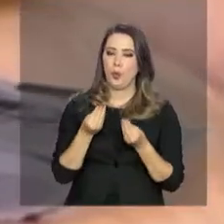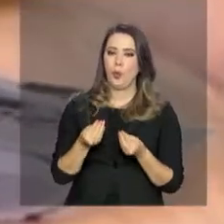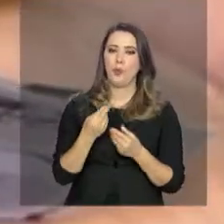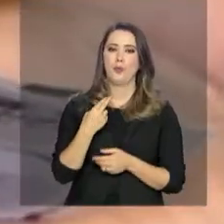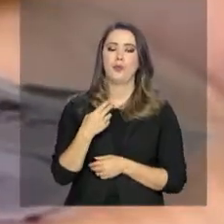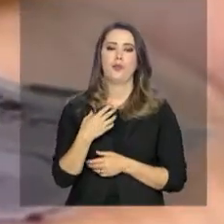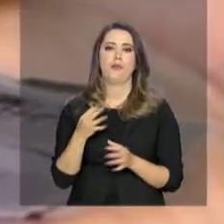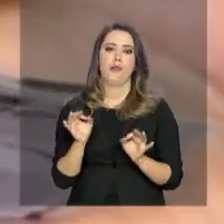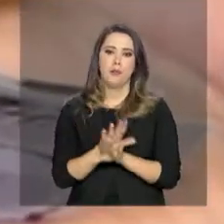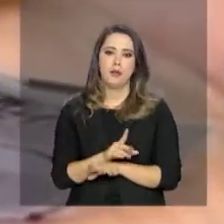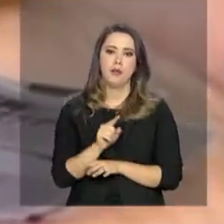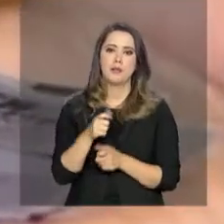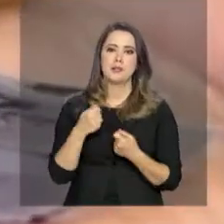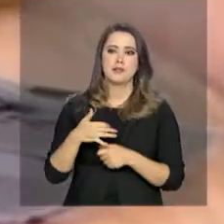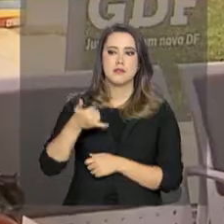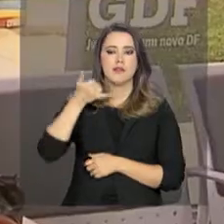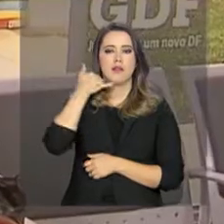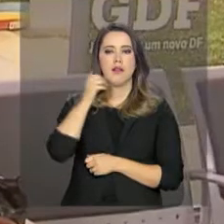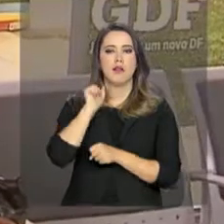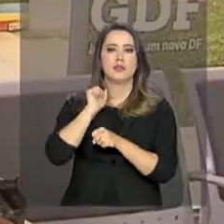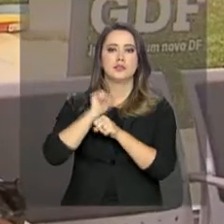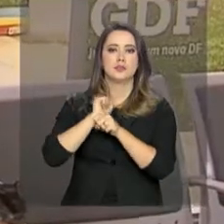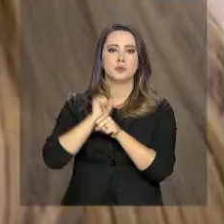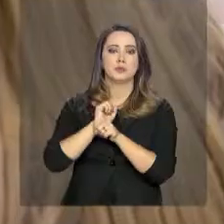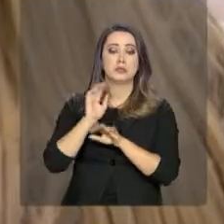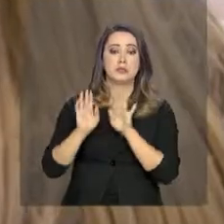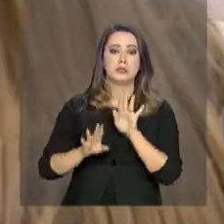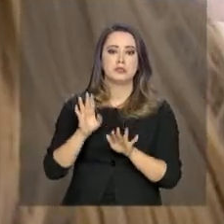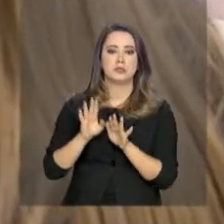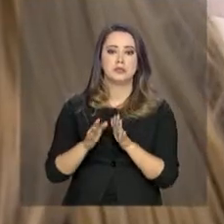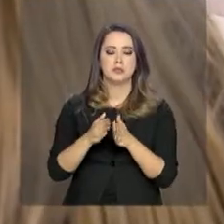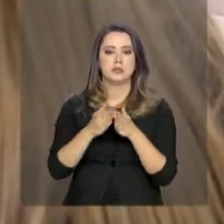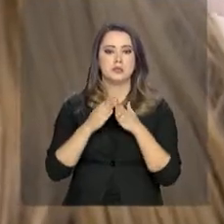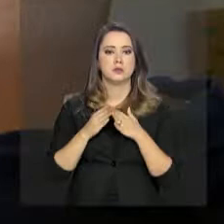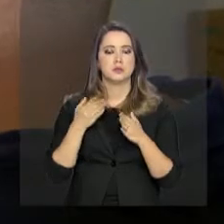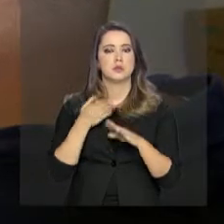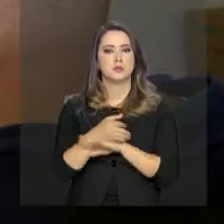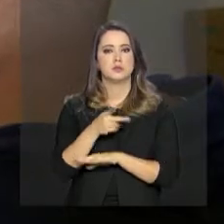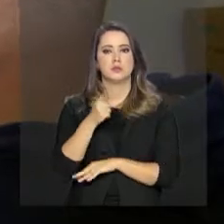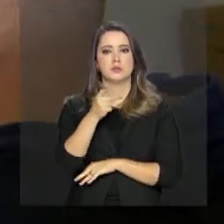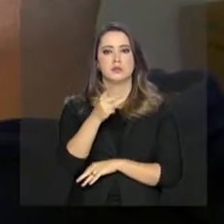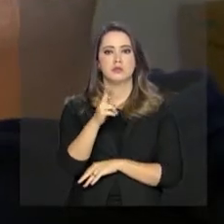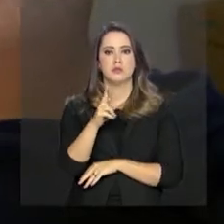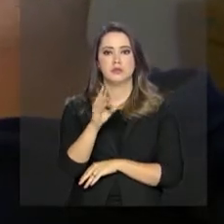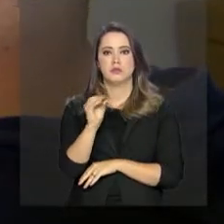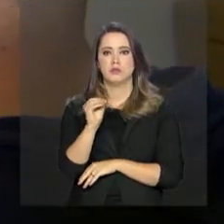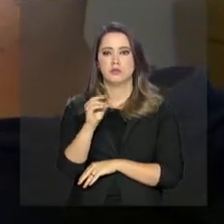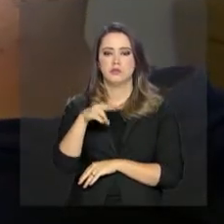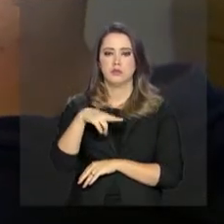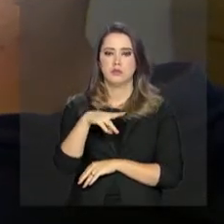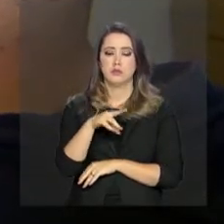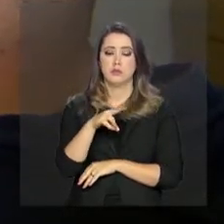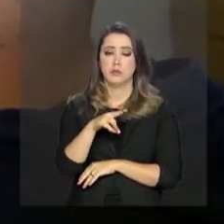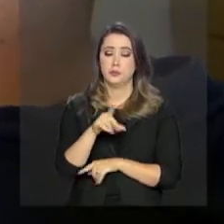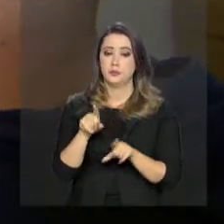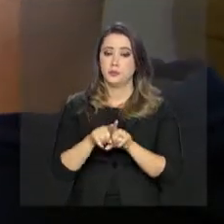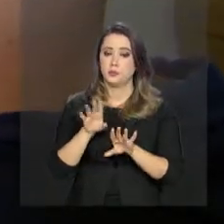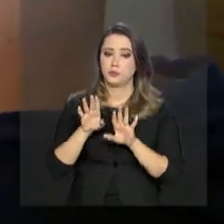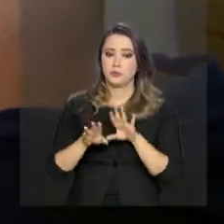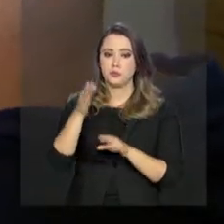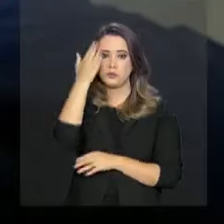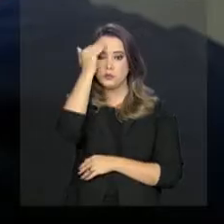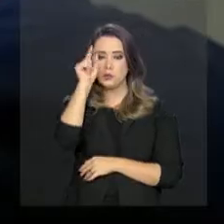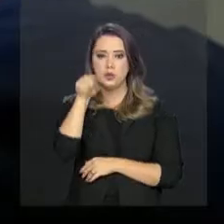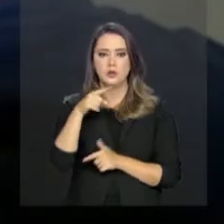que ligar para a empresa, aguardar e, em muitos casos, recorrer ao PROCON. O que nem todo mundo sabe é que situações como